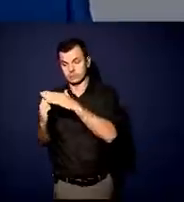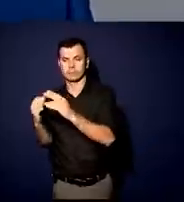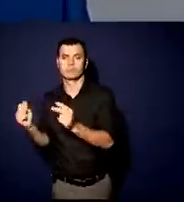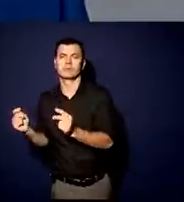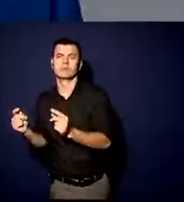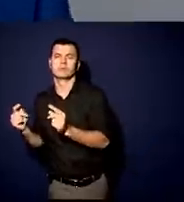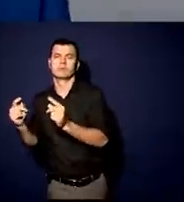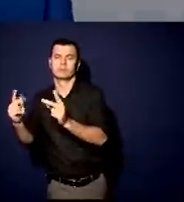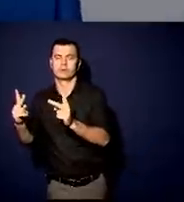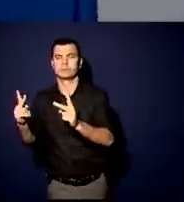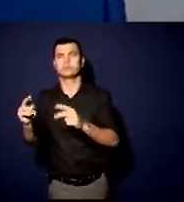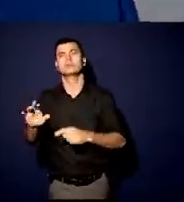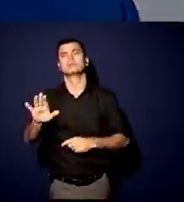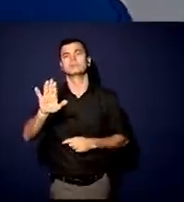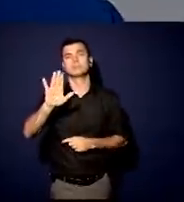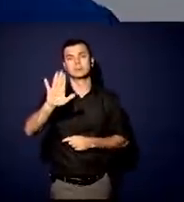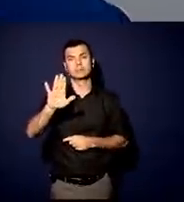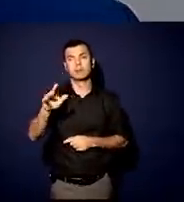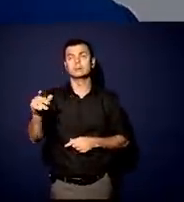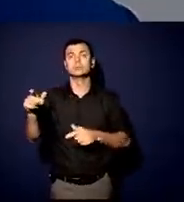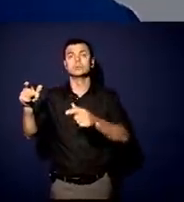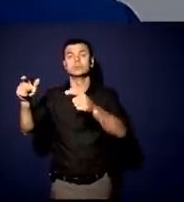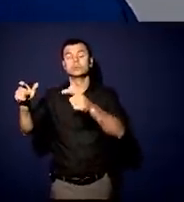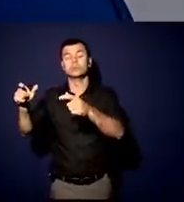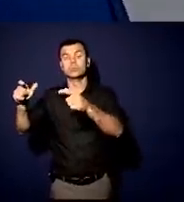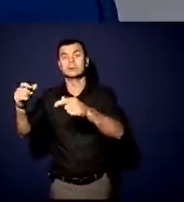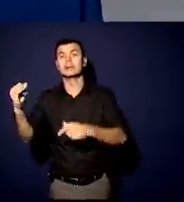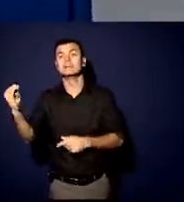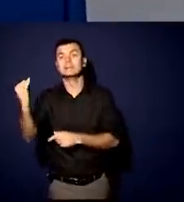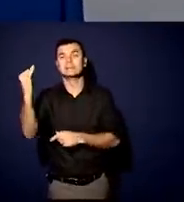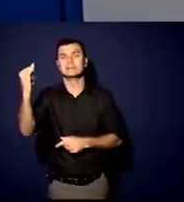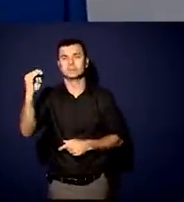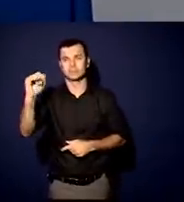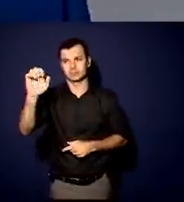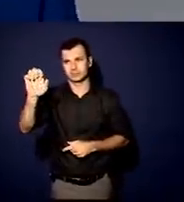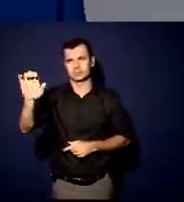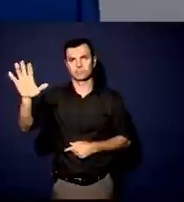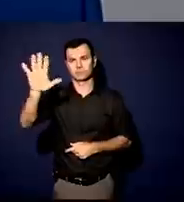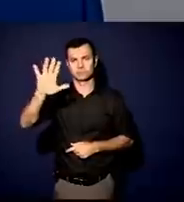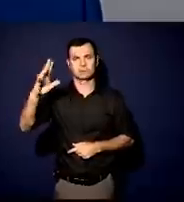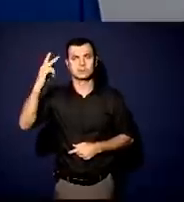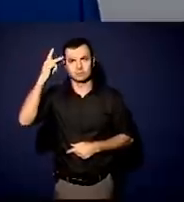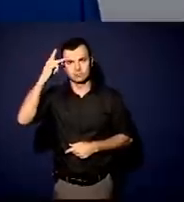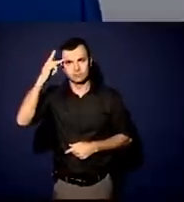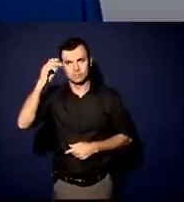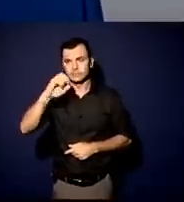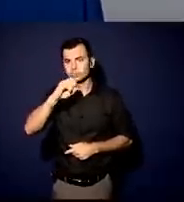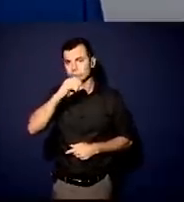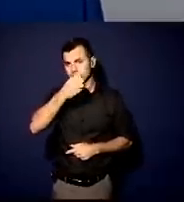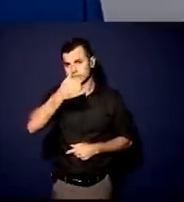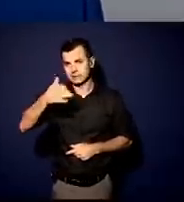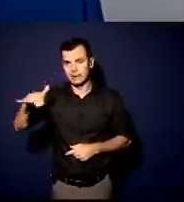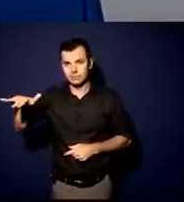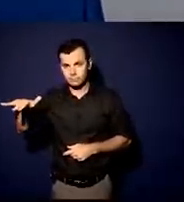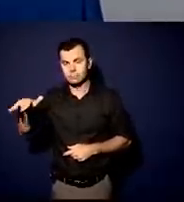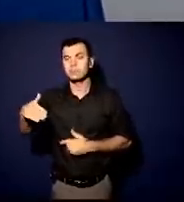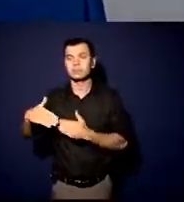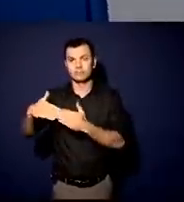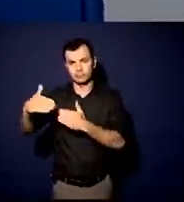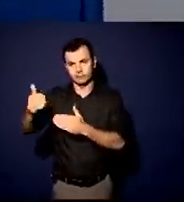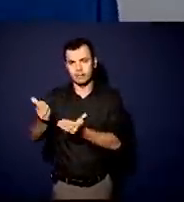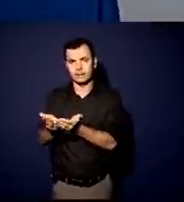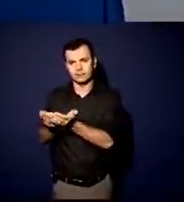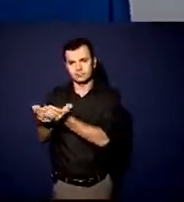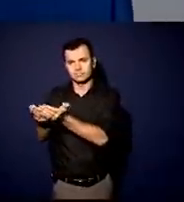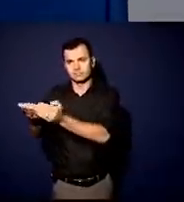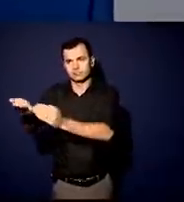não tem nada tão impactante para uma região importante do estado de São Paulo com a Baixada Santista do que essa operação do Porto de Santos. Eu